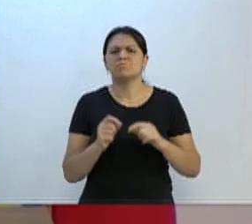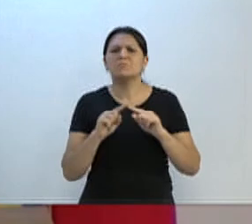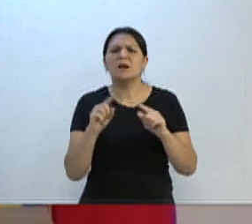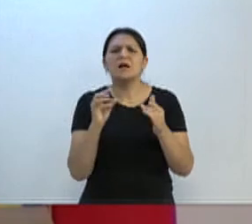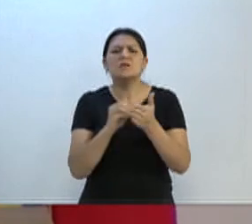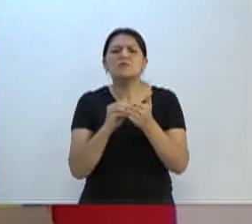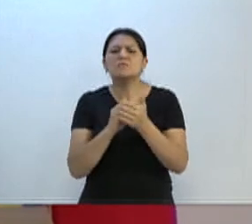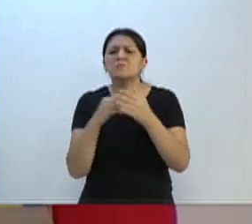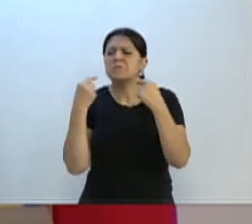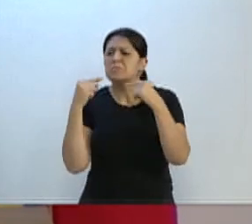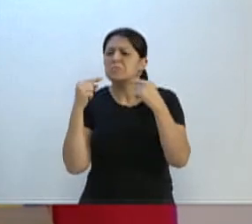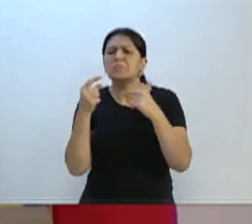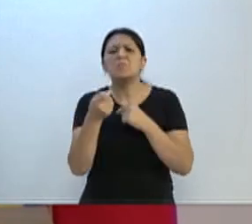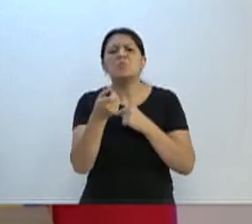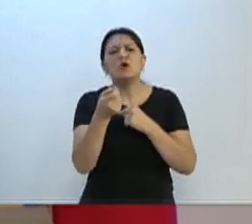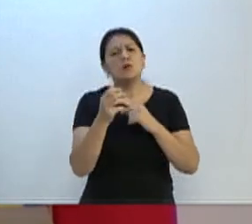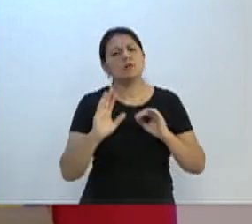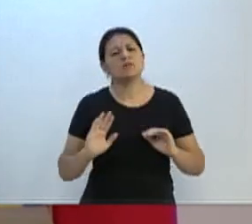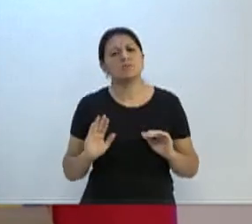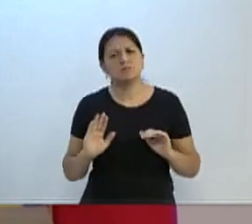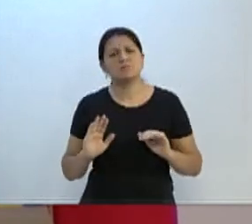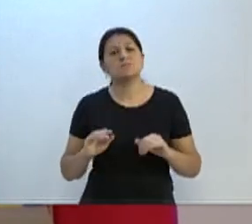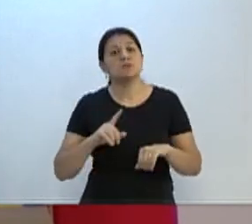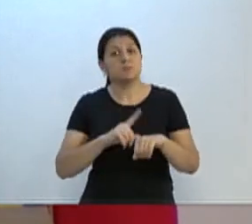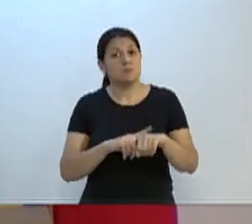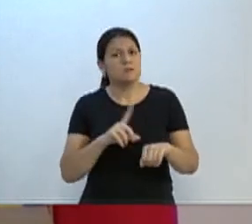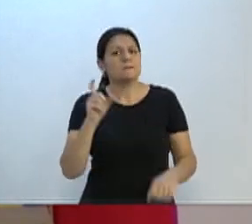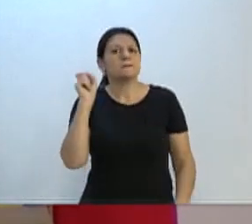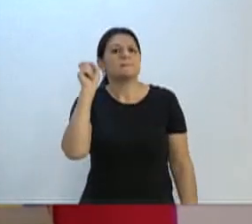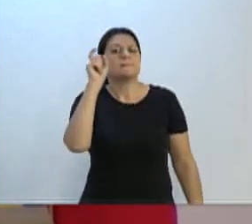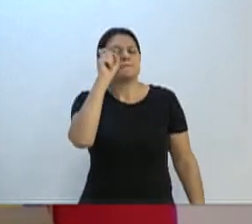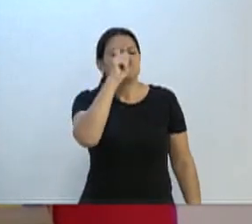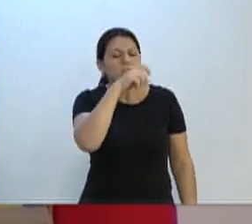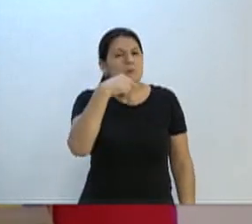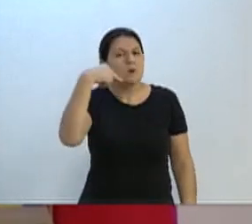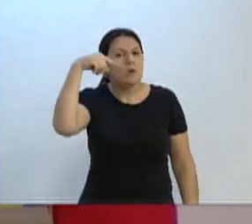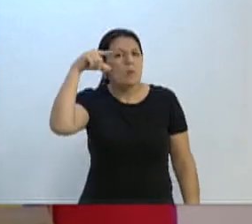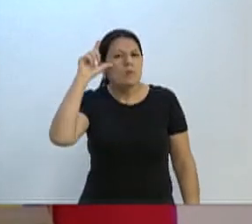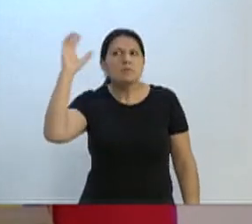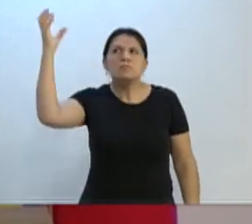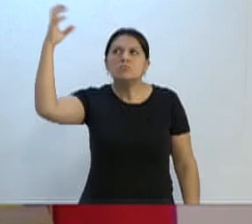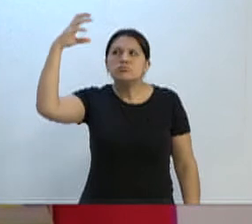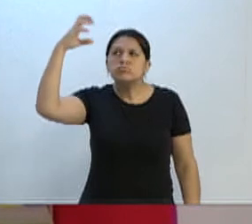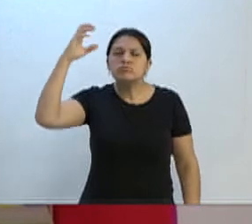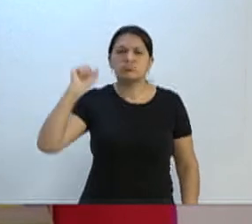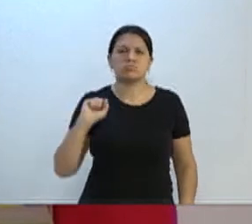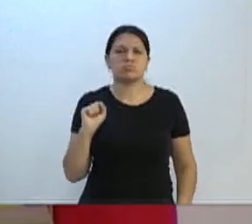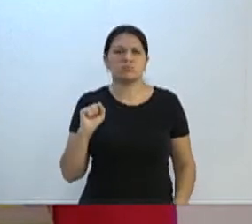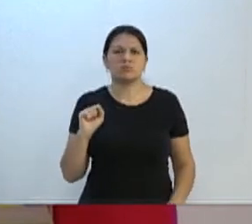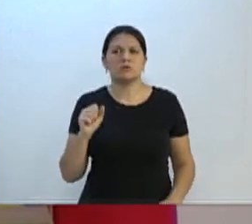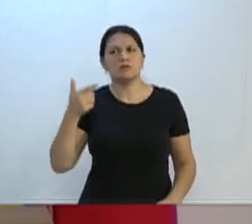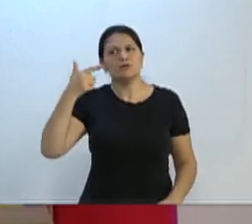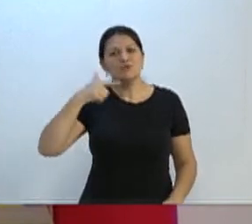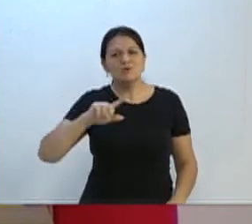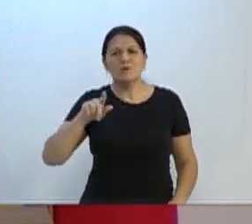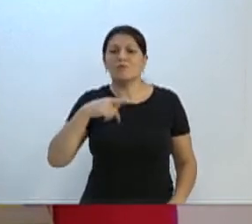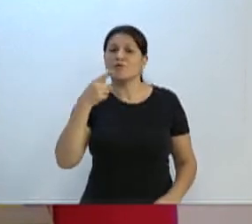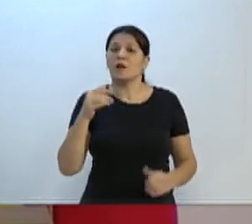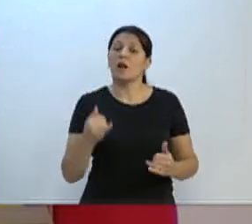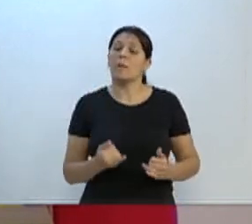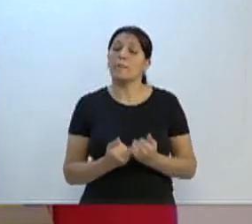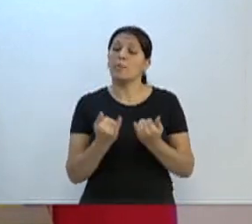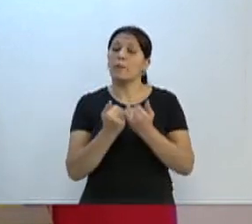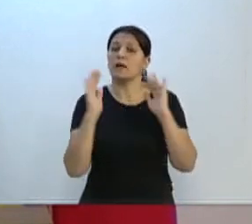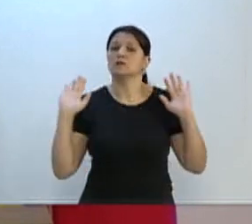falta de água. Muito pouco. Ou seja, no momento de estiagem que nós estamos, ontem deu uma chuva, de novo, para que ninguém fale bobagem, eu não disse que